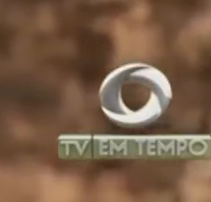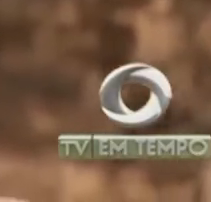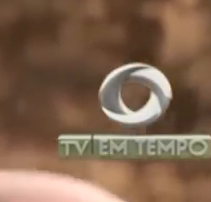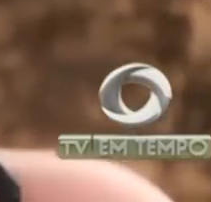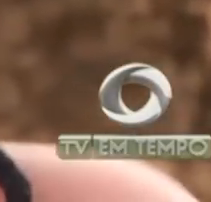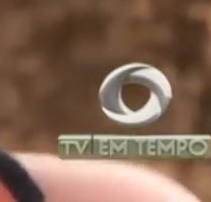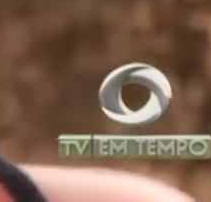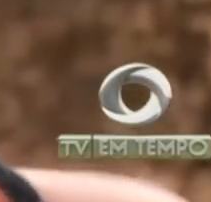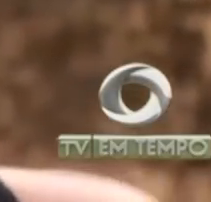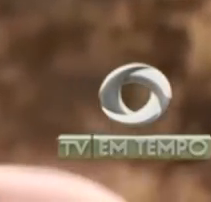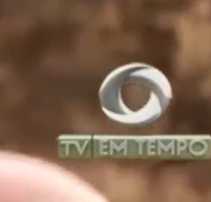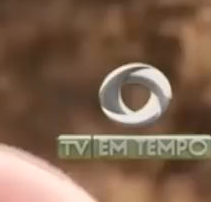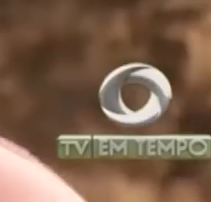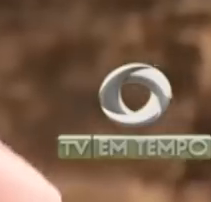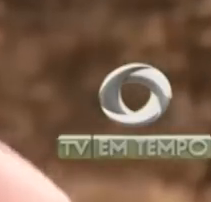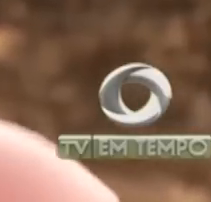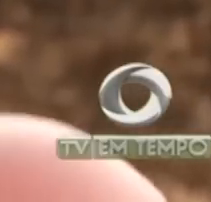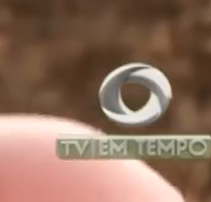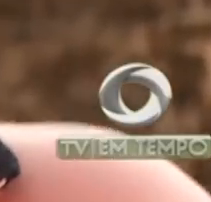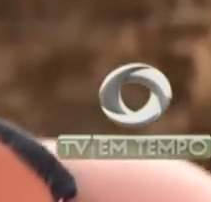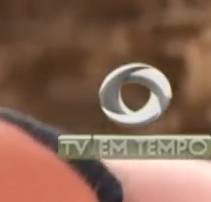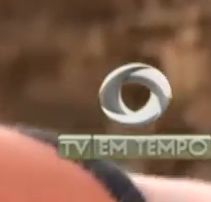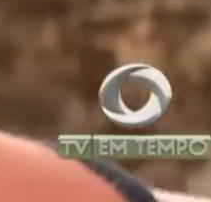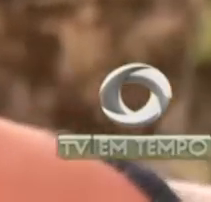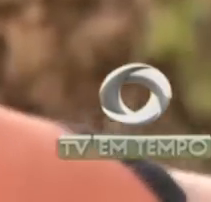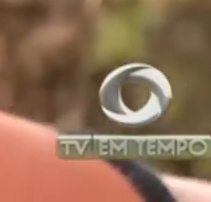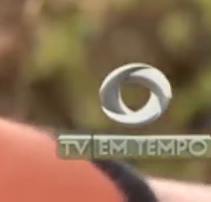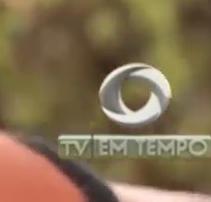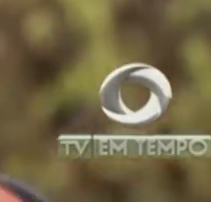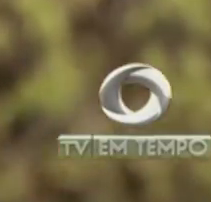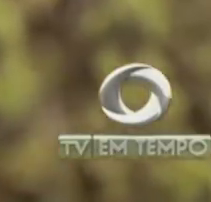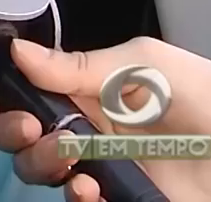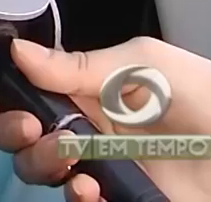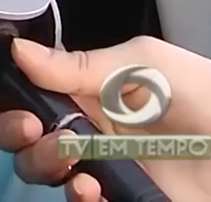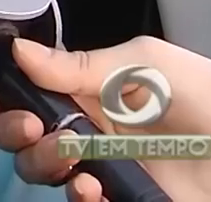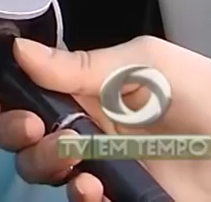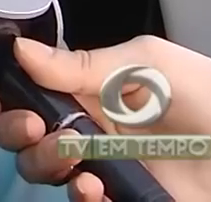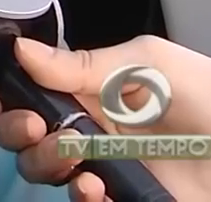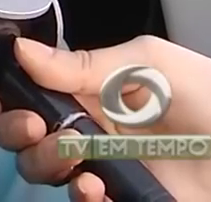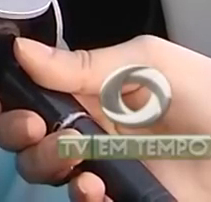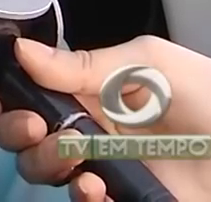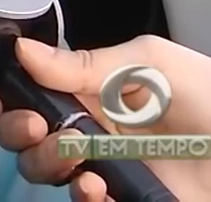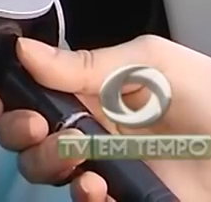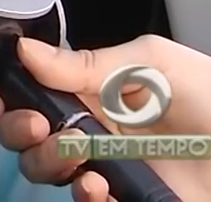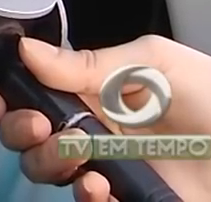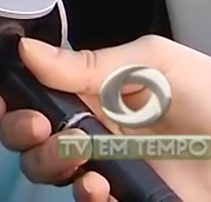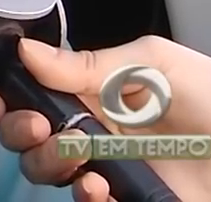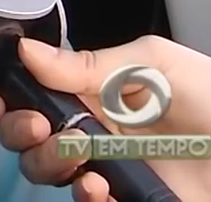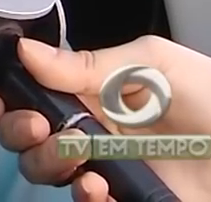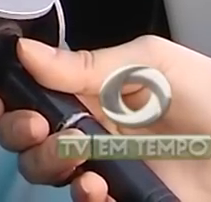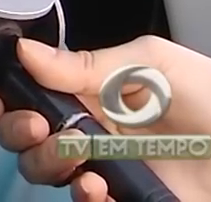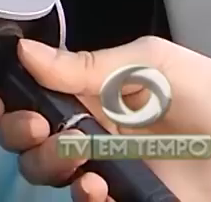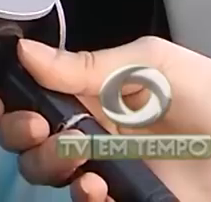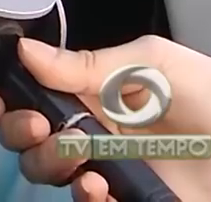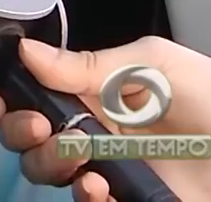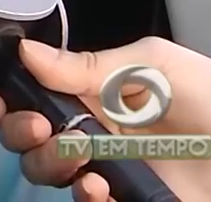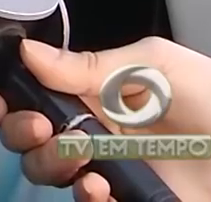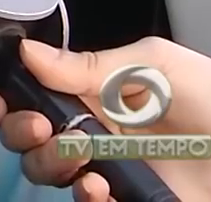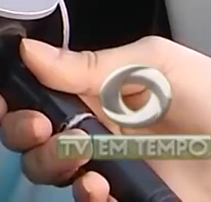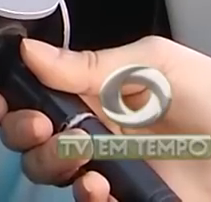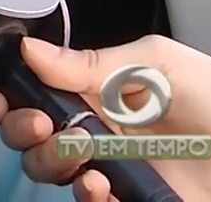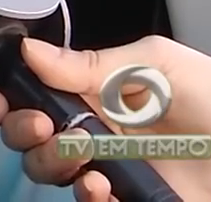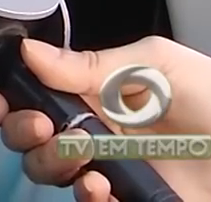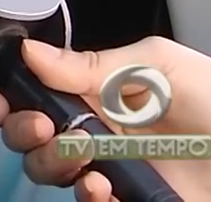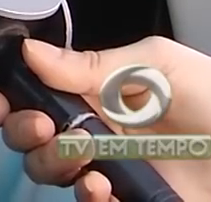o meu celular, da mão da minha filha, lá na minha porta. Se você pegar um passageiro na rua, o risco de você